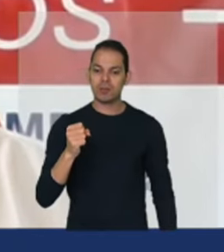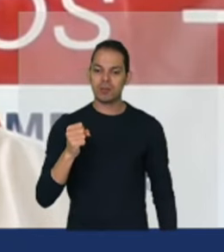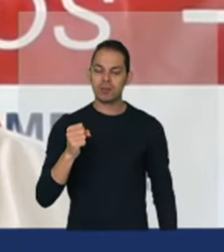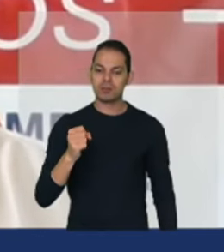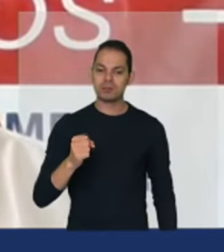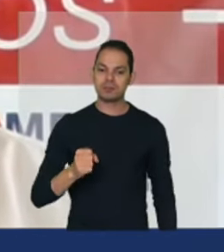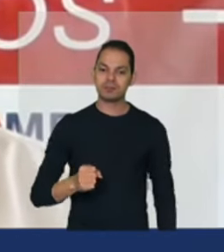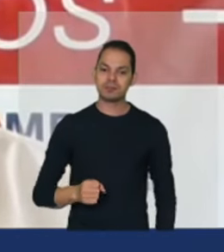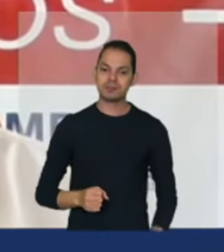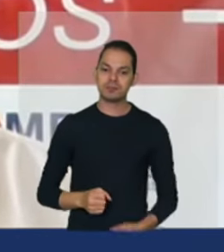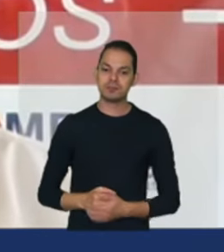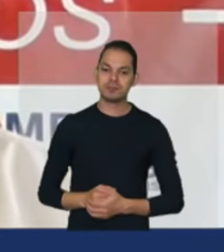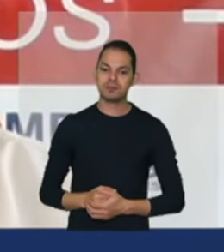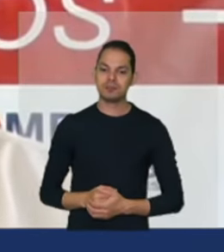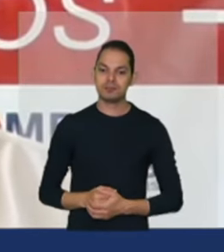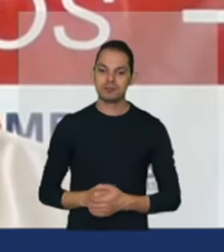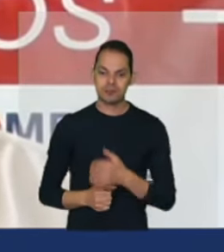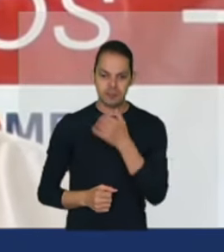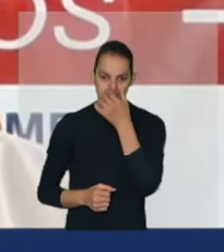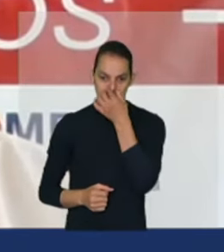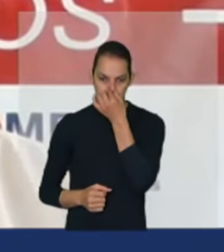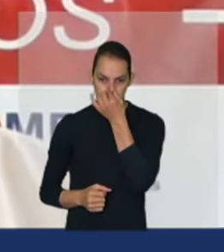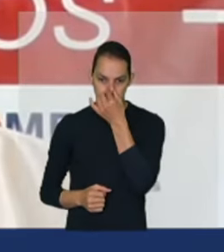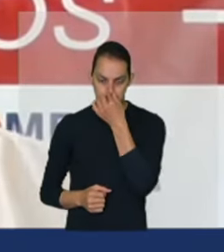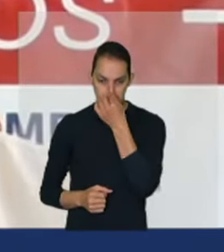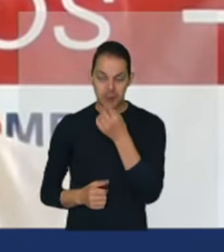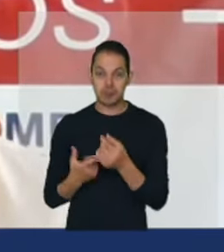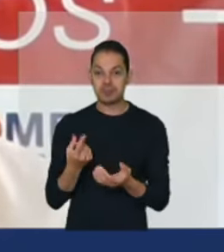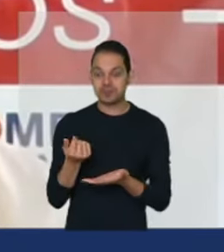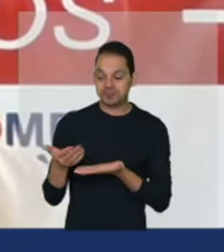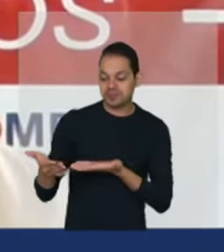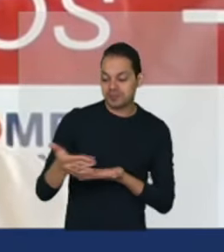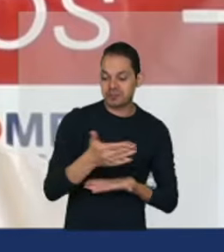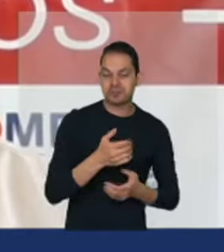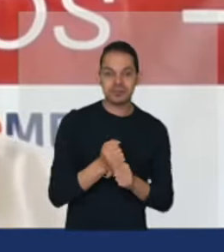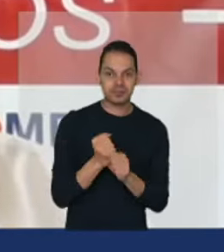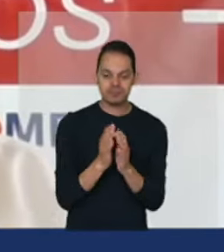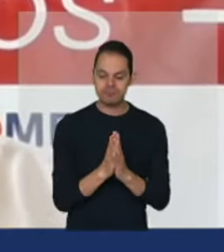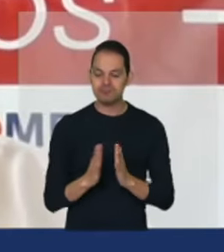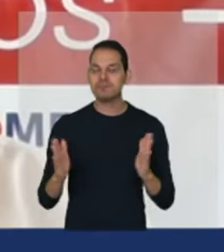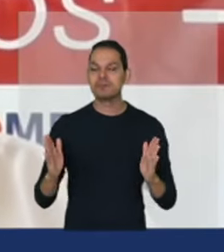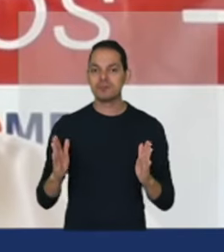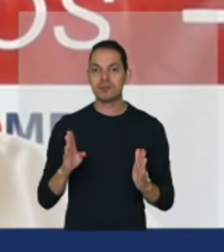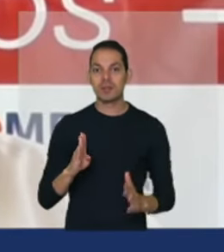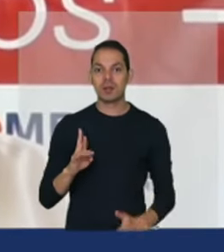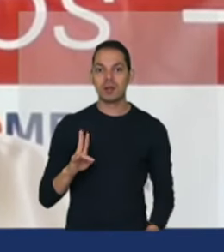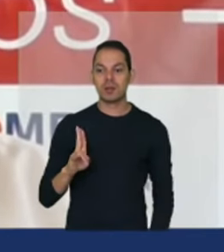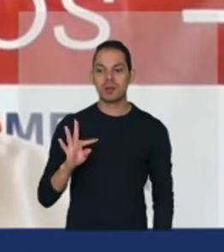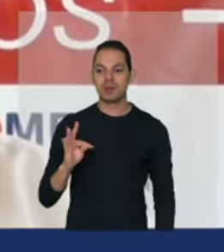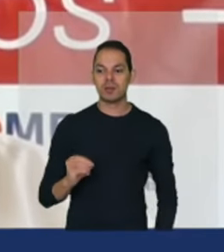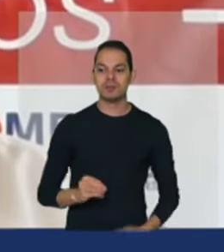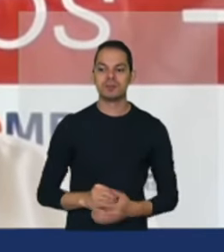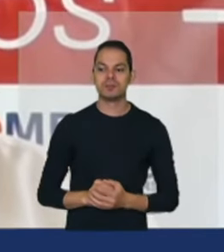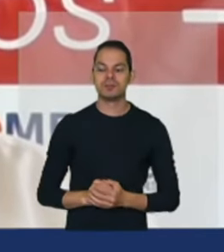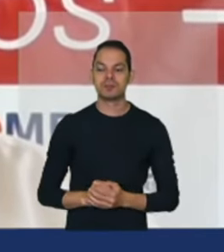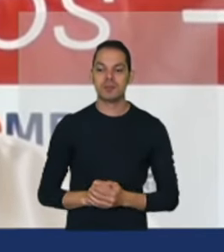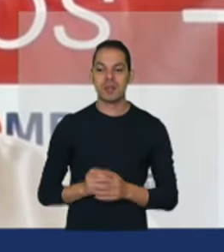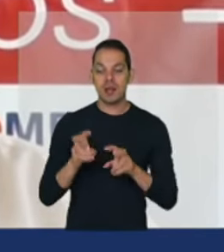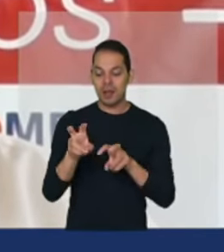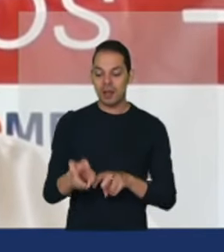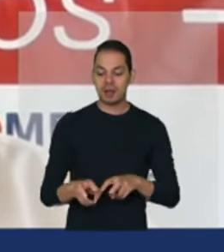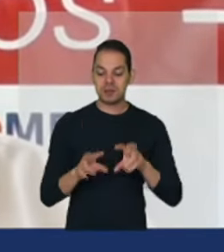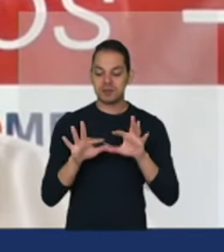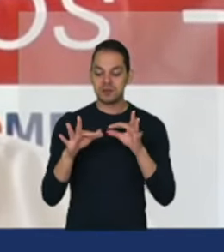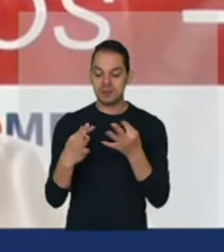produto interno bruto faturamento anual e é importante dizer presidente que a agricultura familiar tem sua importância social